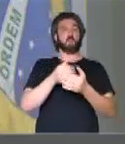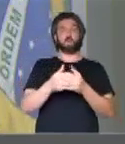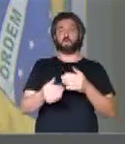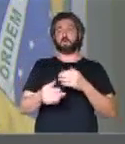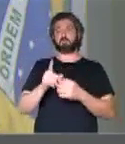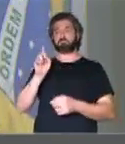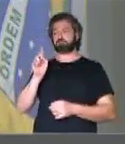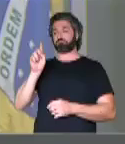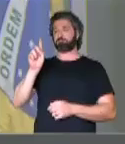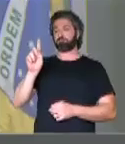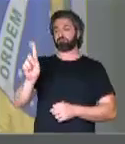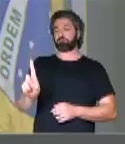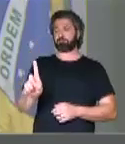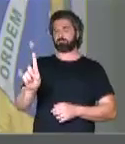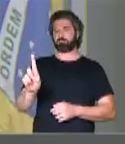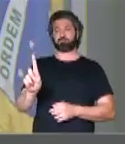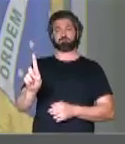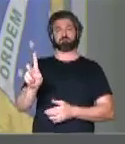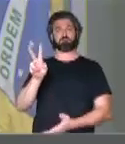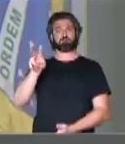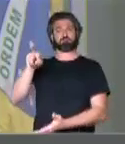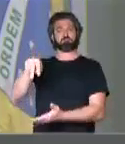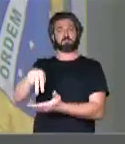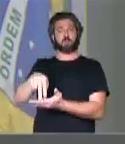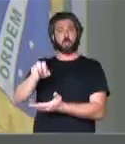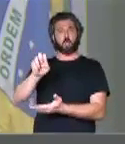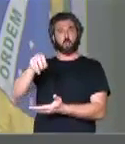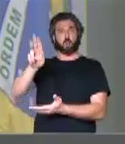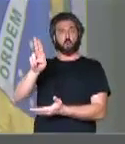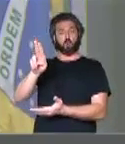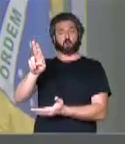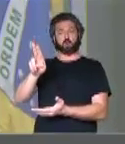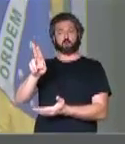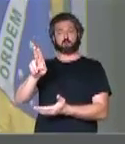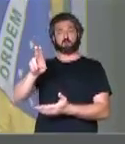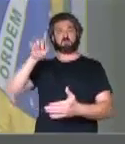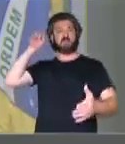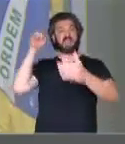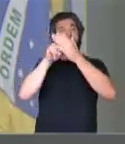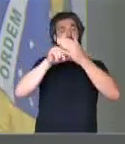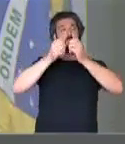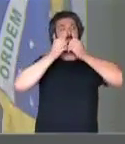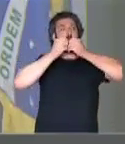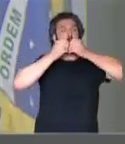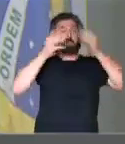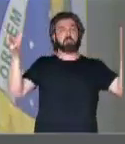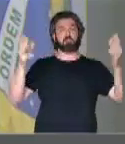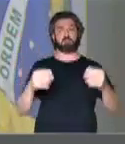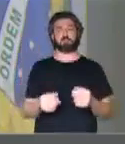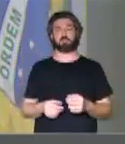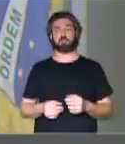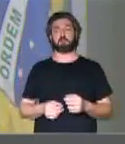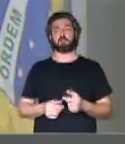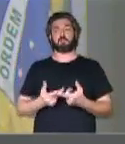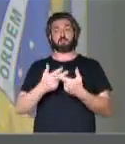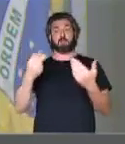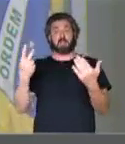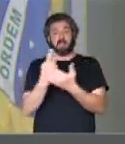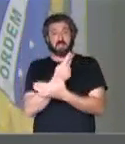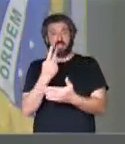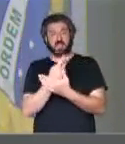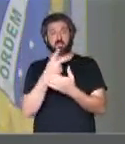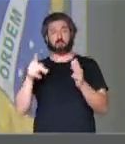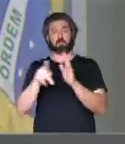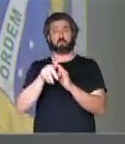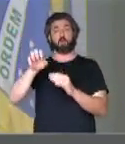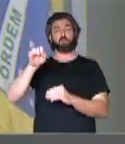assume a tribuna da ONU para denunciar os males do